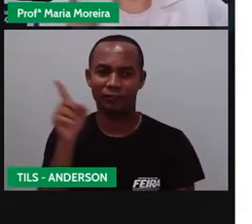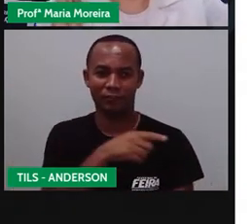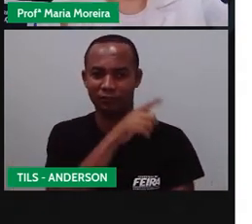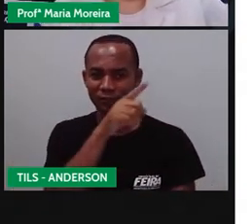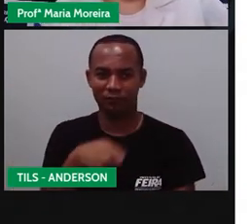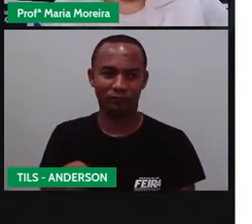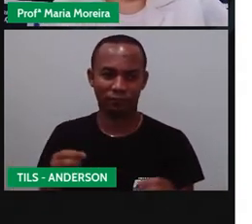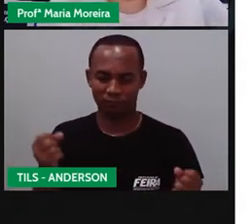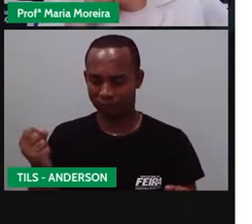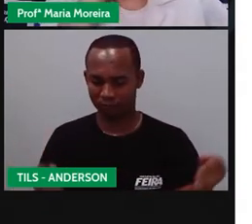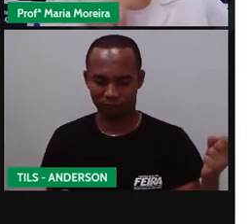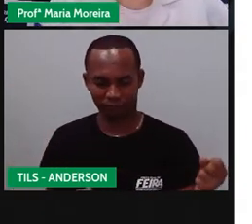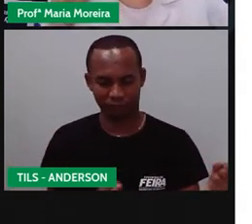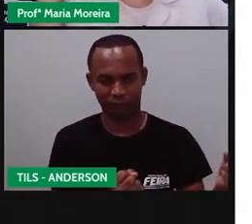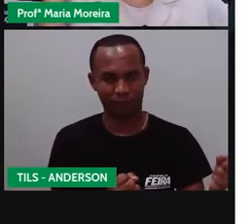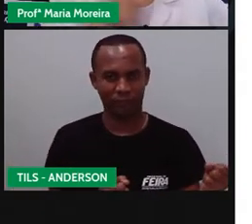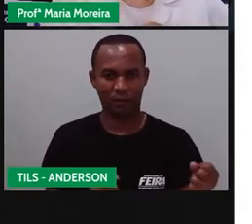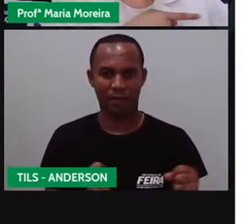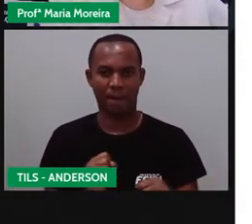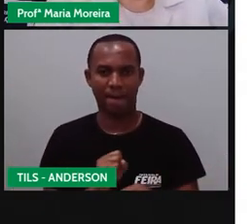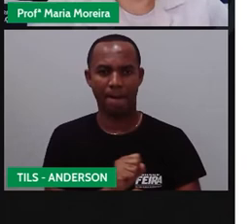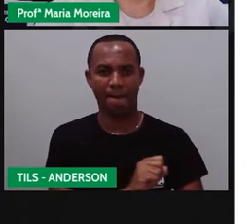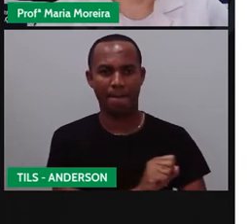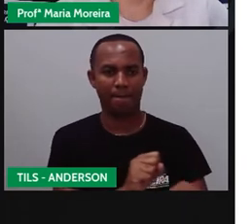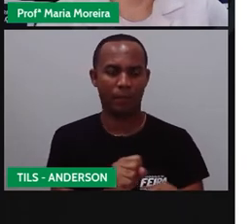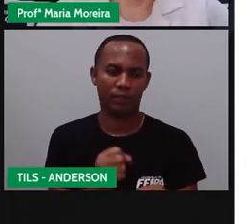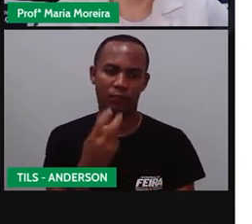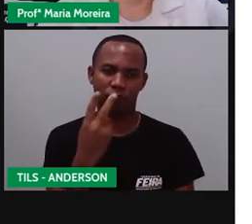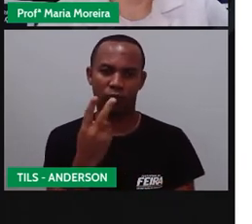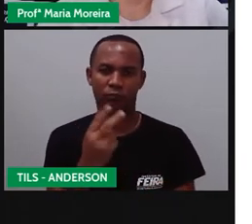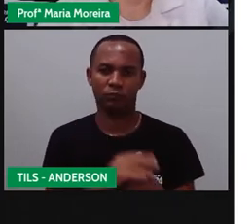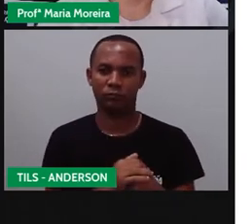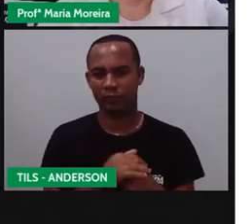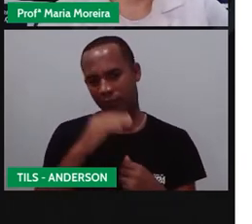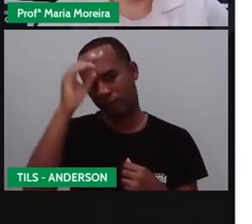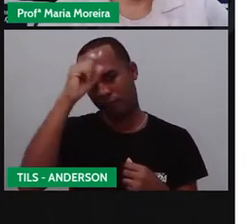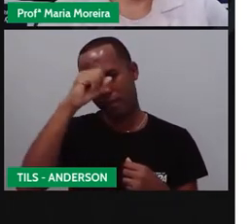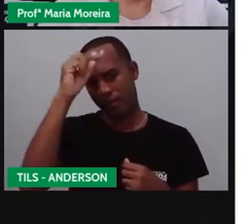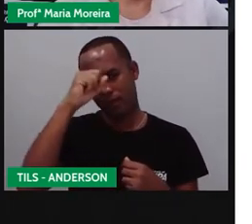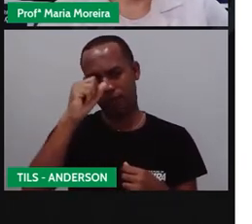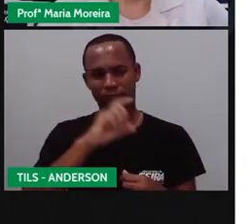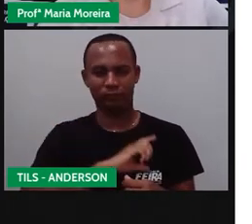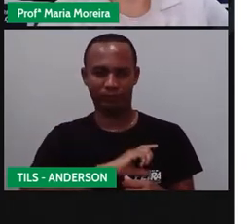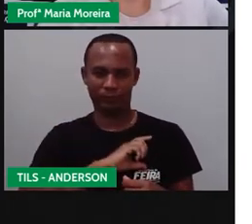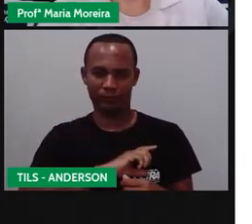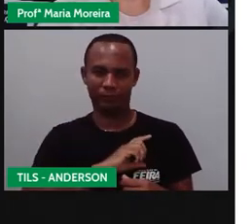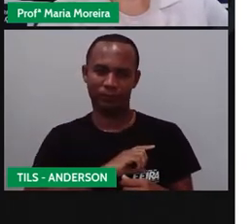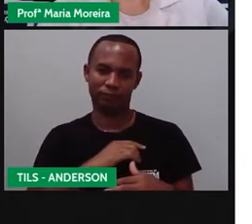e parar. Por isso que ele tem esses dois tracinhos. Aprendi isso quando eu fui tirar minha habilitação.